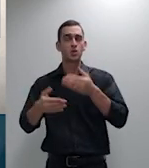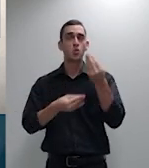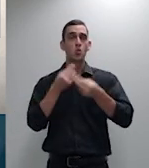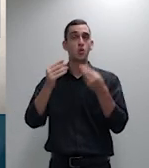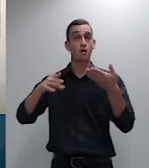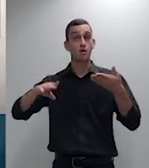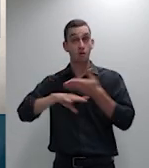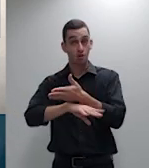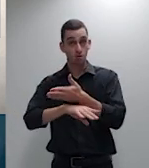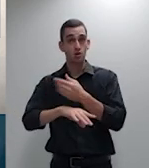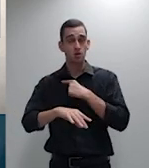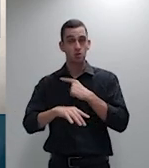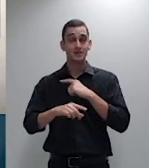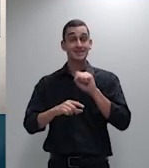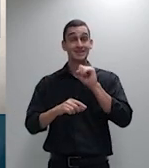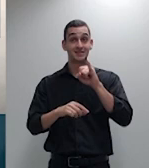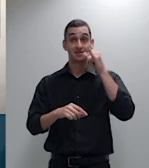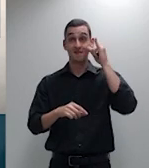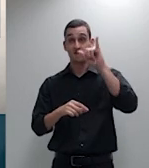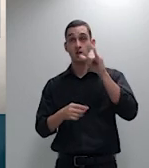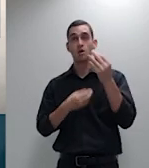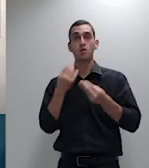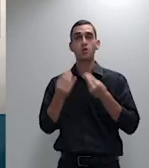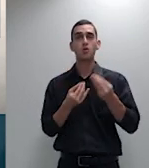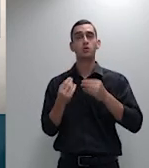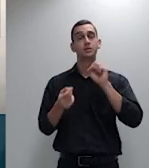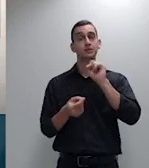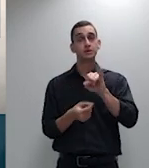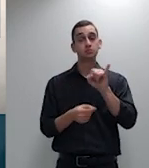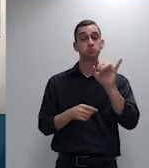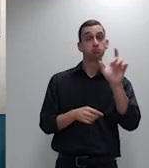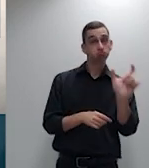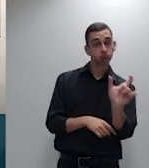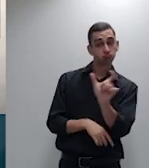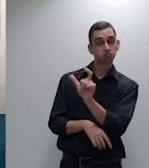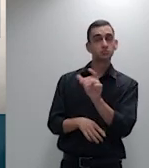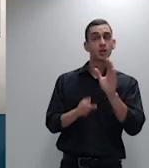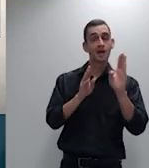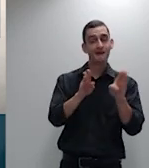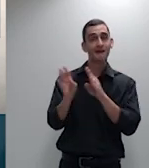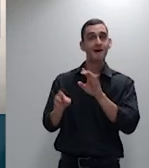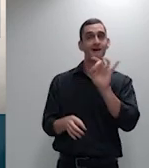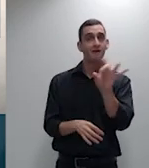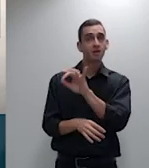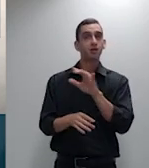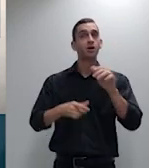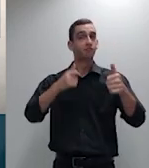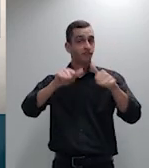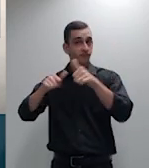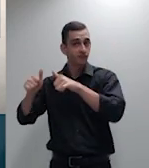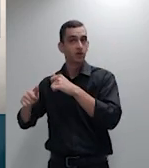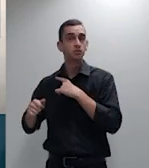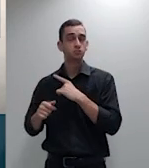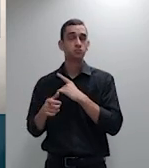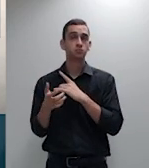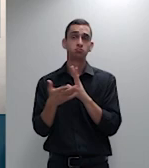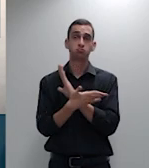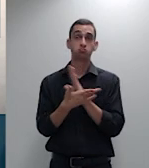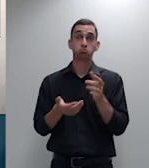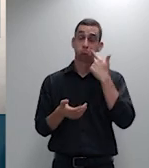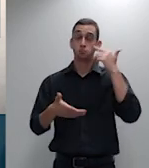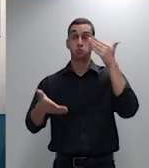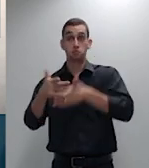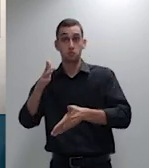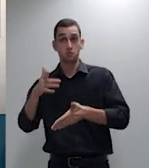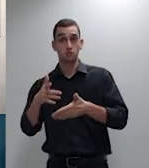analisar caso a caso se os cálculos atoriais eles impedem ou não a participação dos idosos de forma efetiva